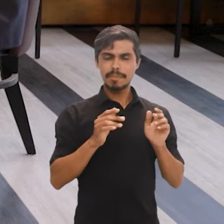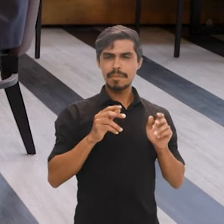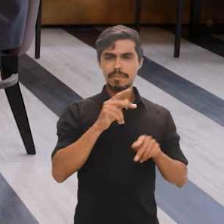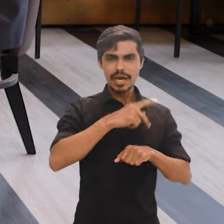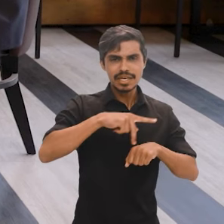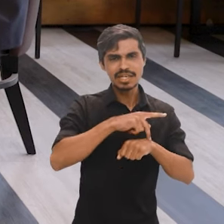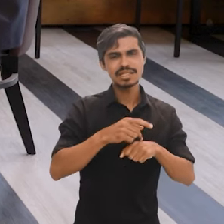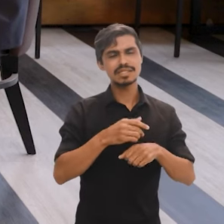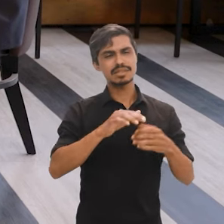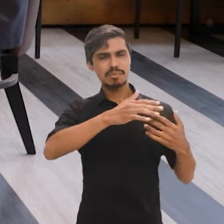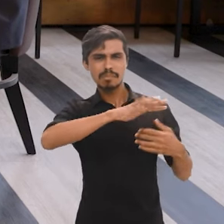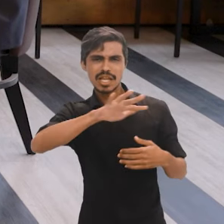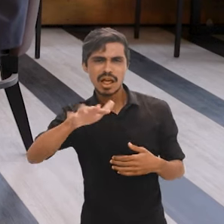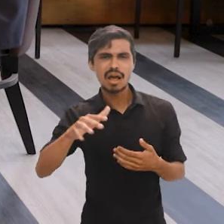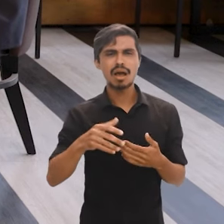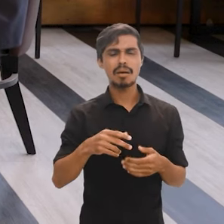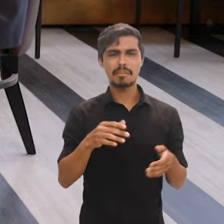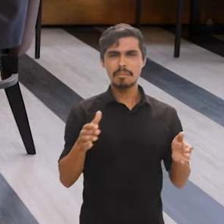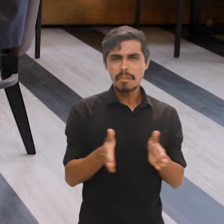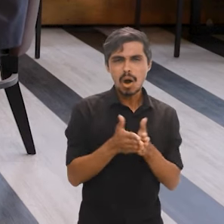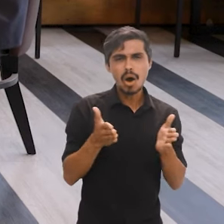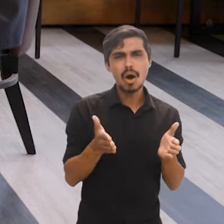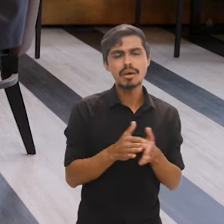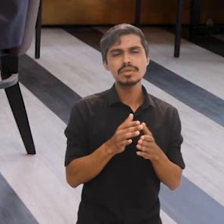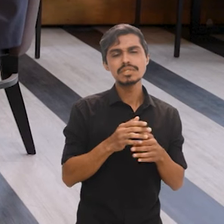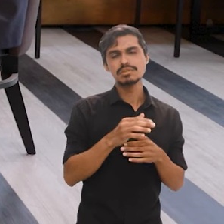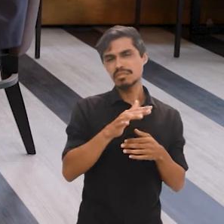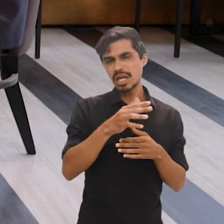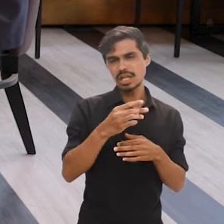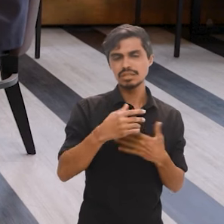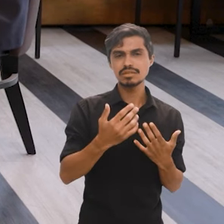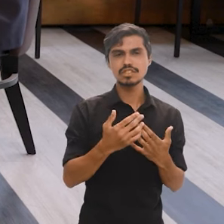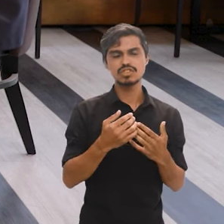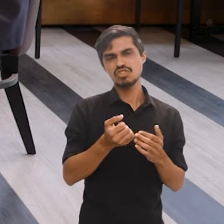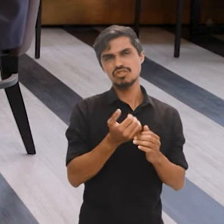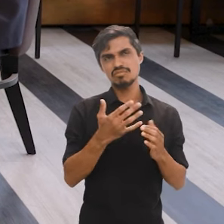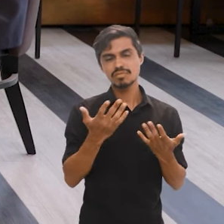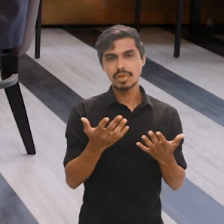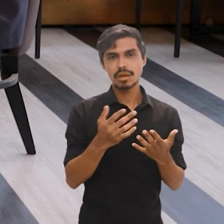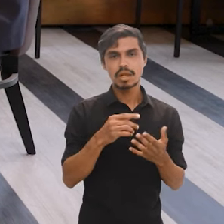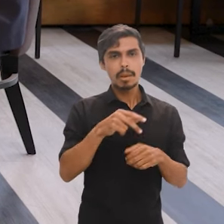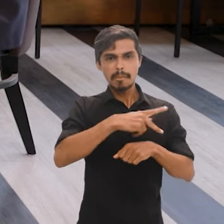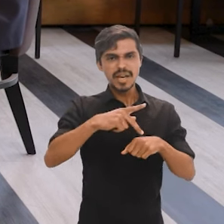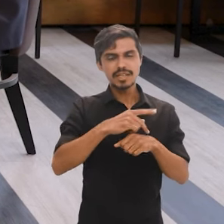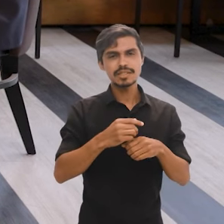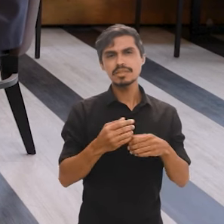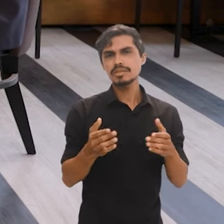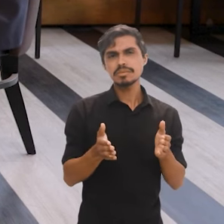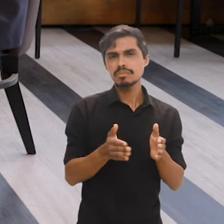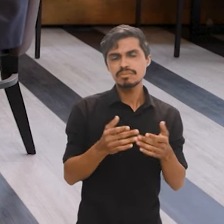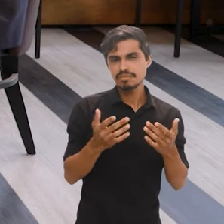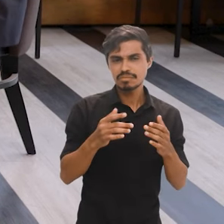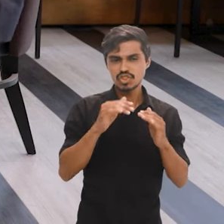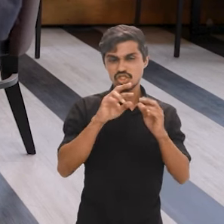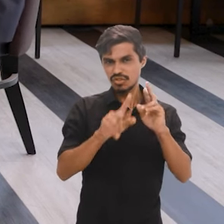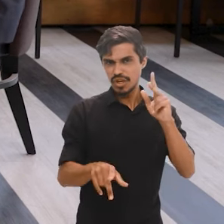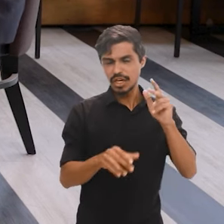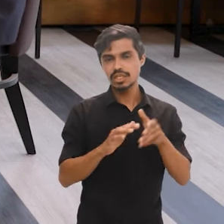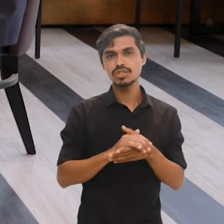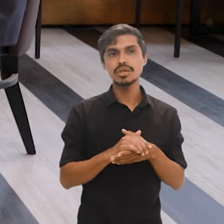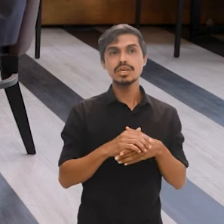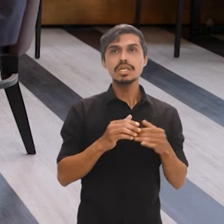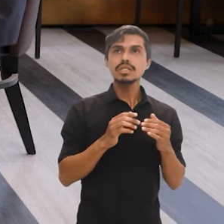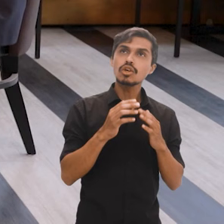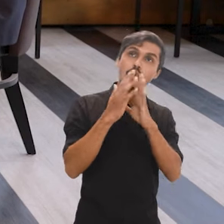emergentes, na época se dizia países do terceiro mundo, periféricos, enfim, os países que não eram desenvolvidos seguiriam a mesma